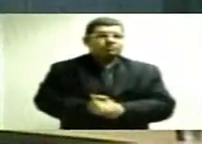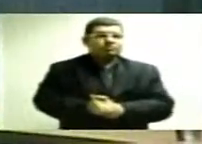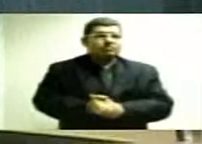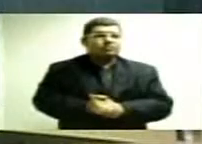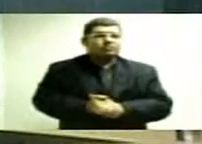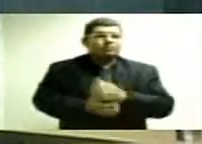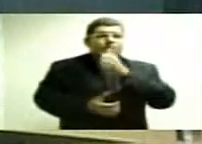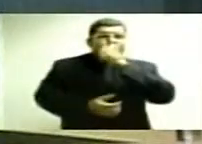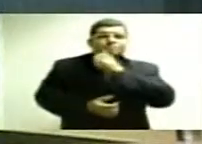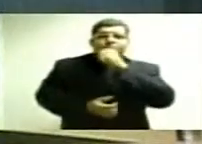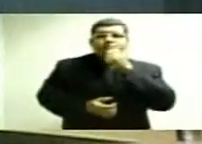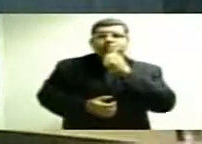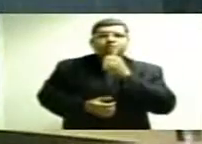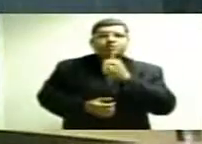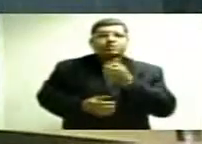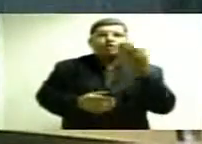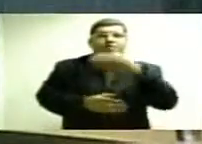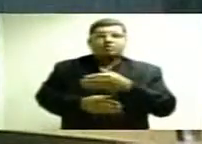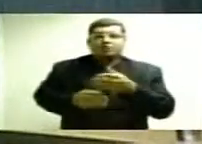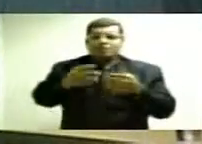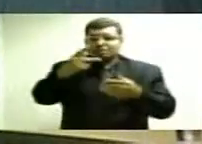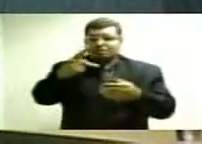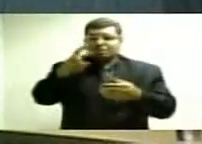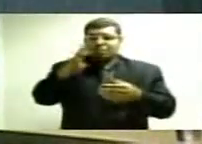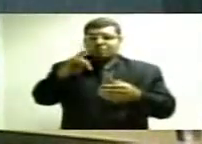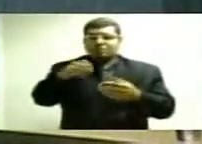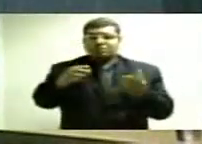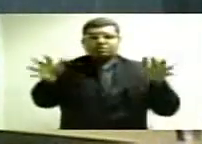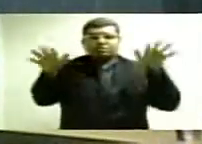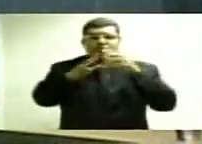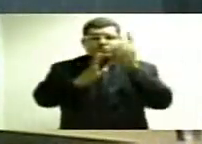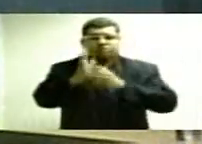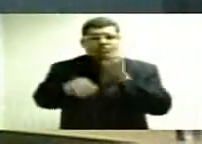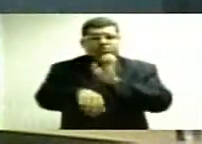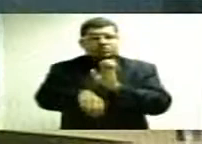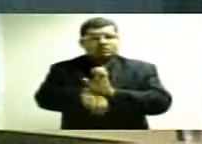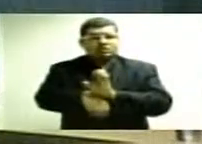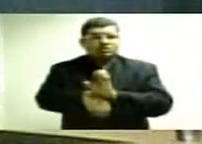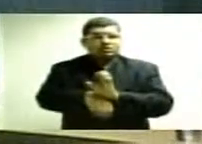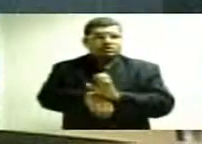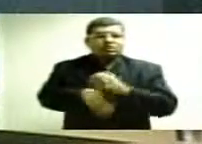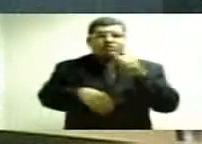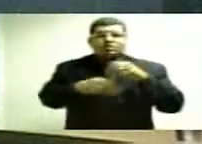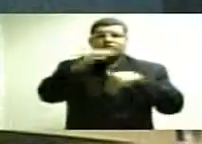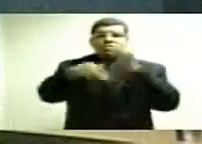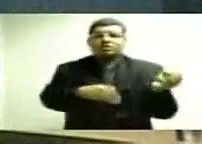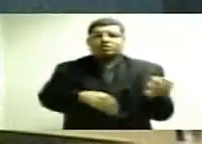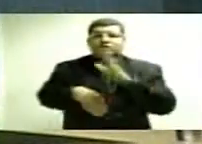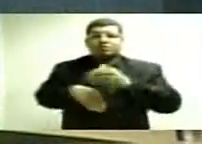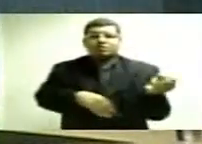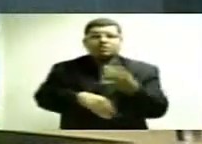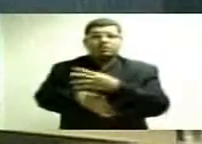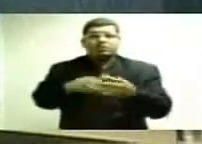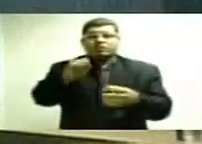um sacrifício do órgão previdenciário para cobrir dívida do Estado e a criação de mais